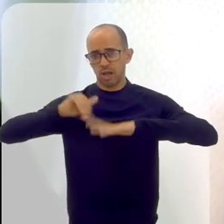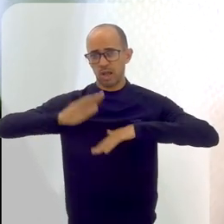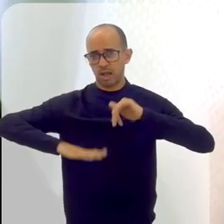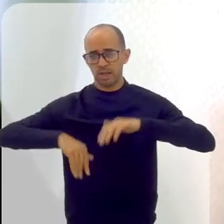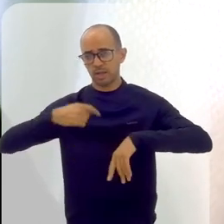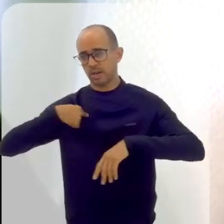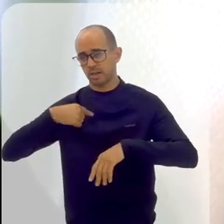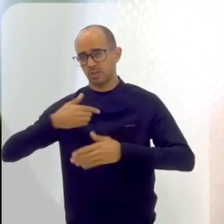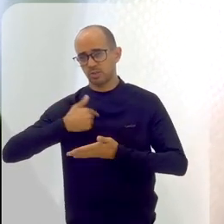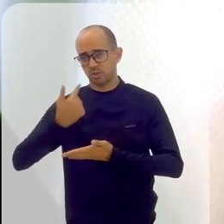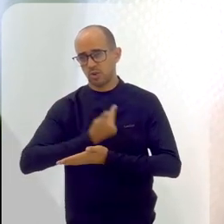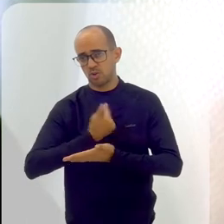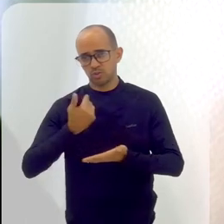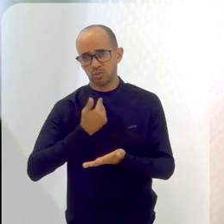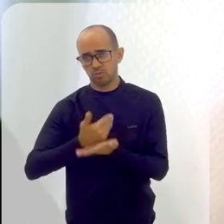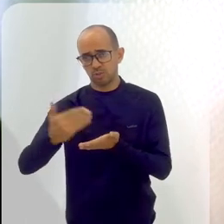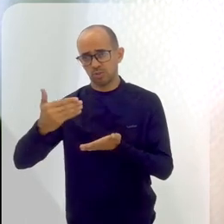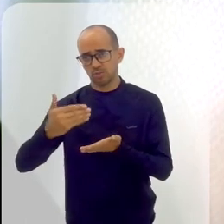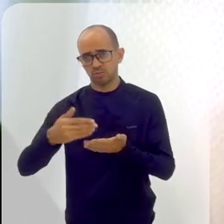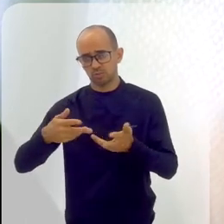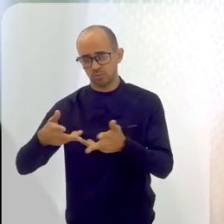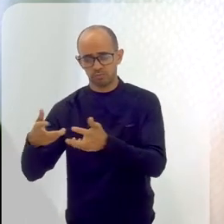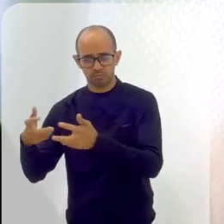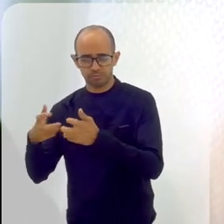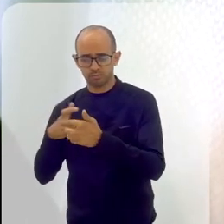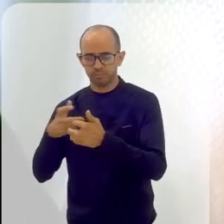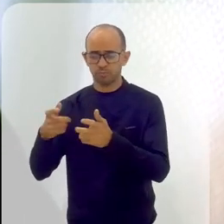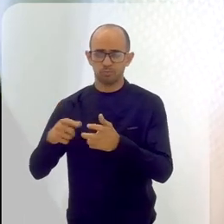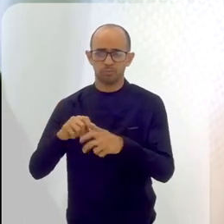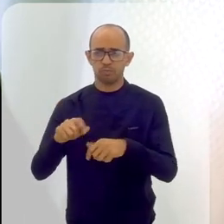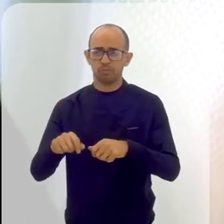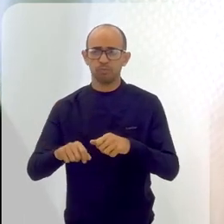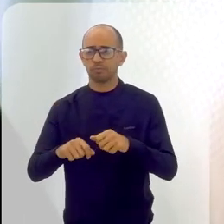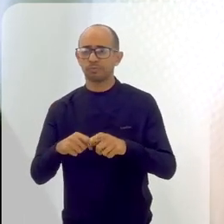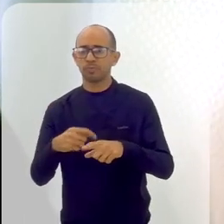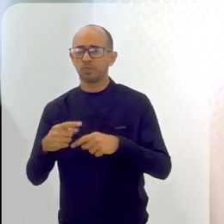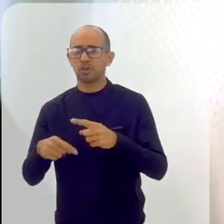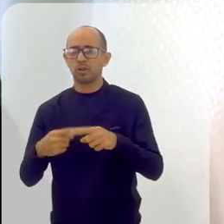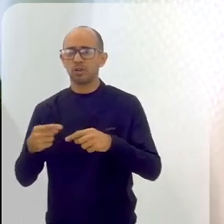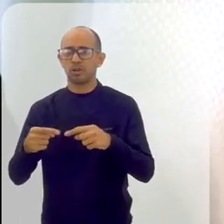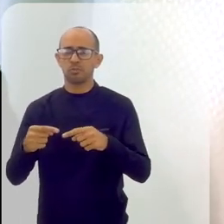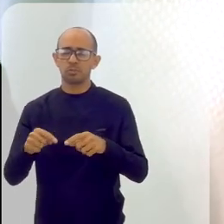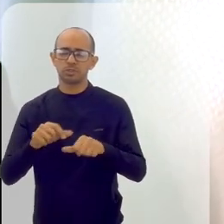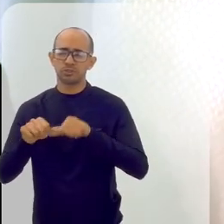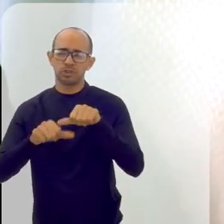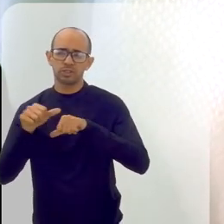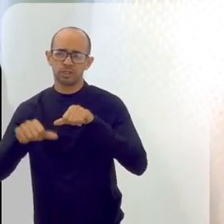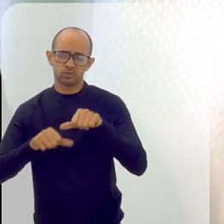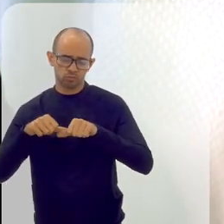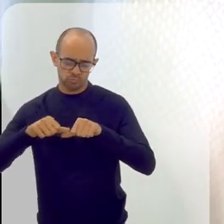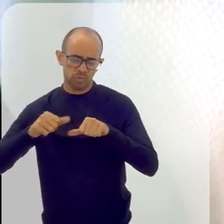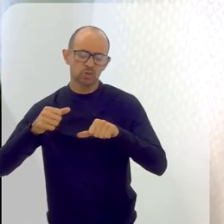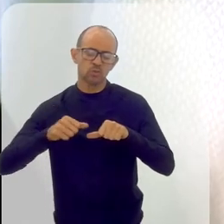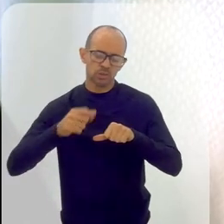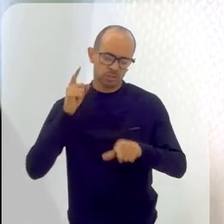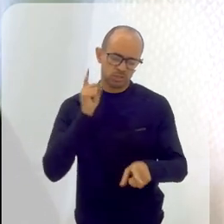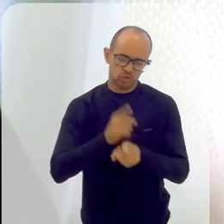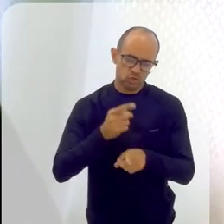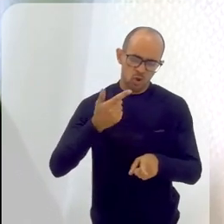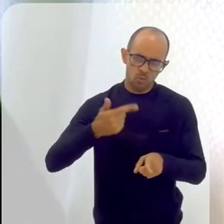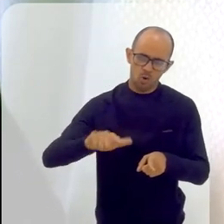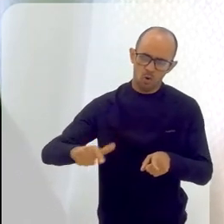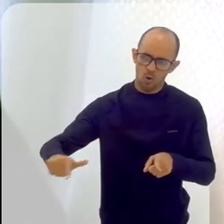a gente começa visualizando um ponto e esse ponto vai se transformando em outro de forma que a vai descobrindo outras coisas.